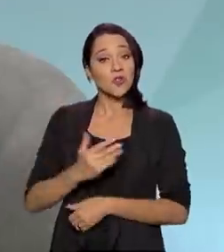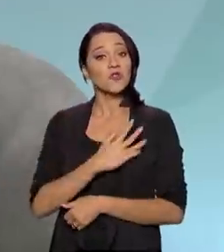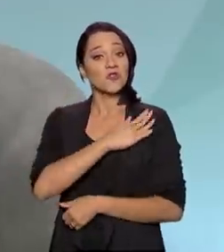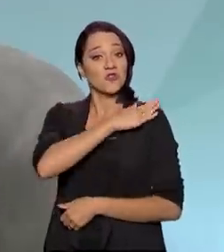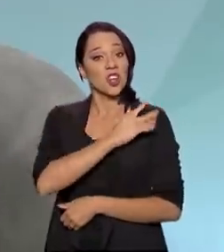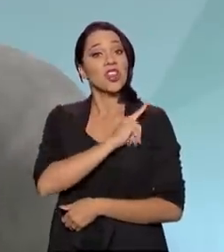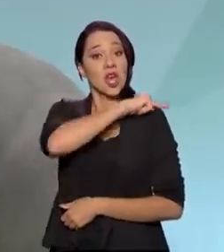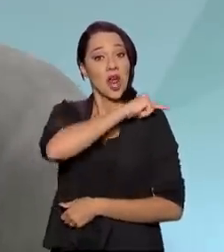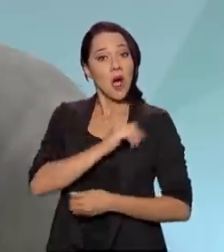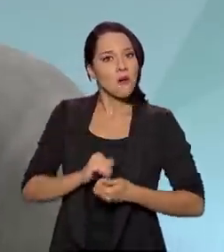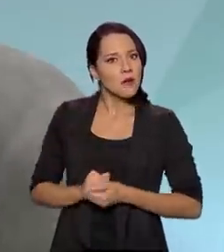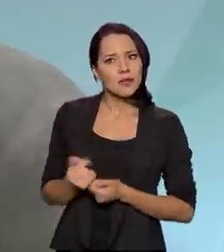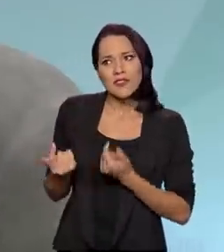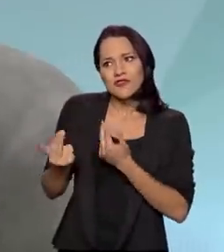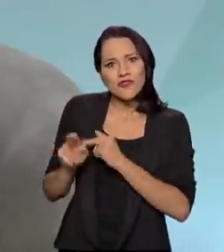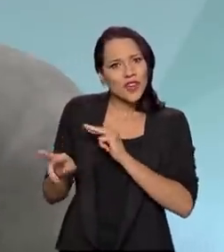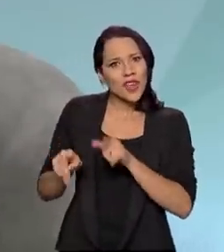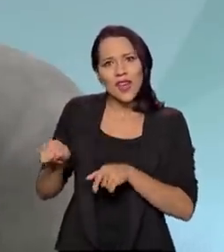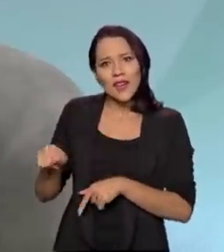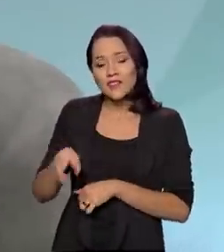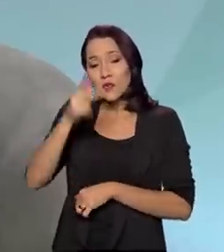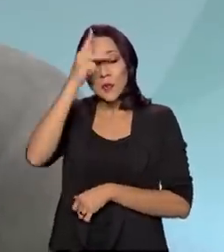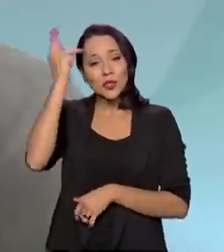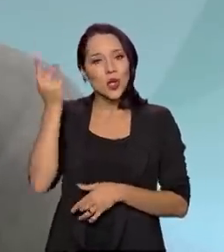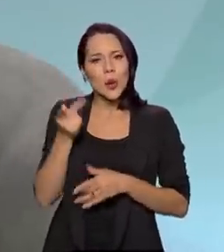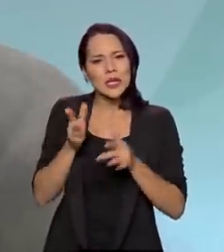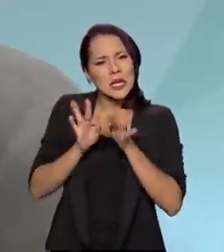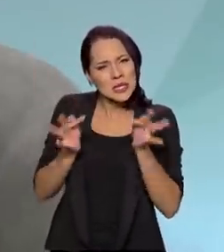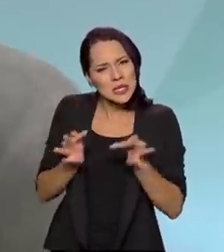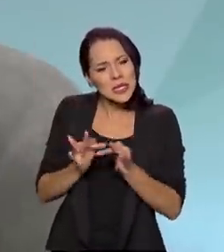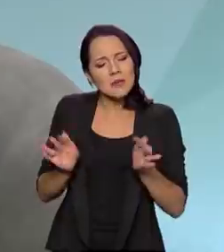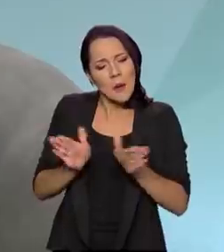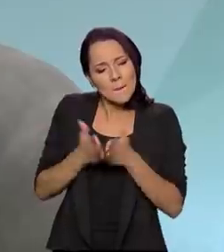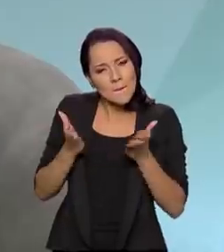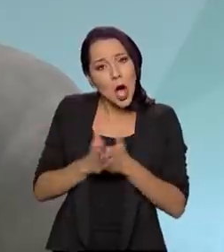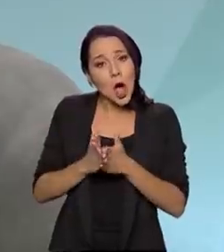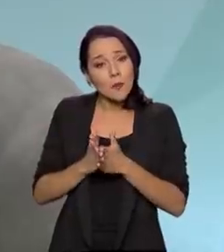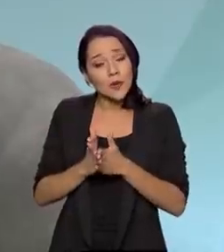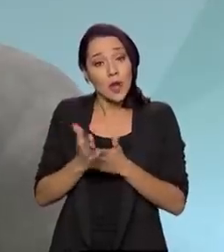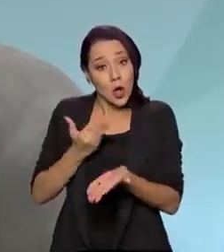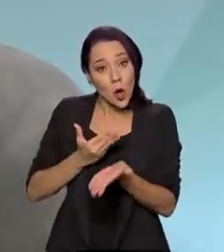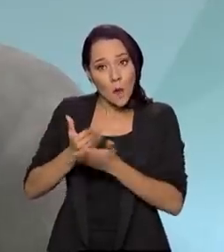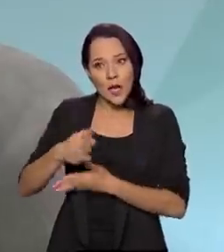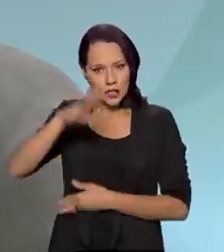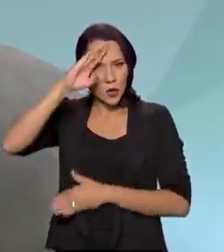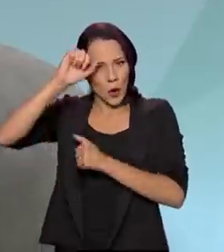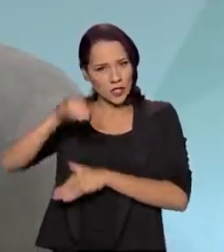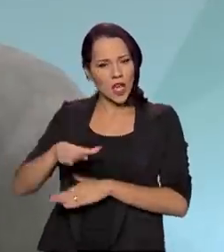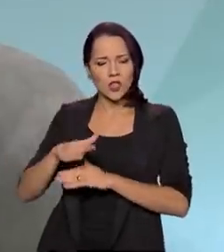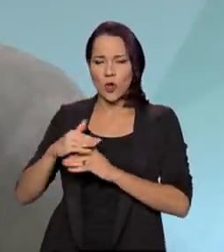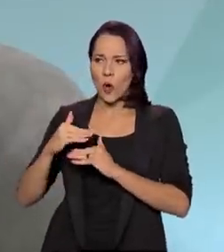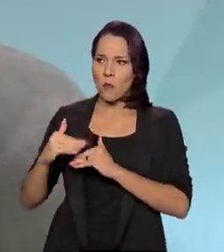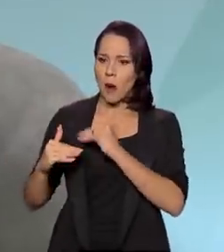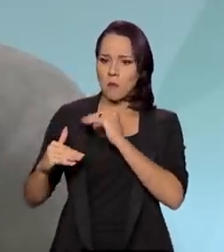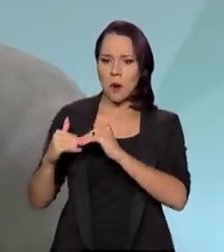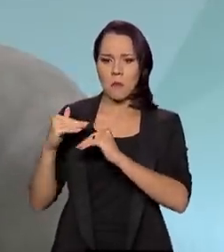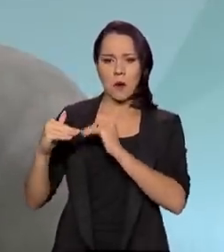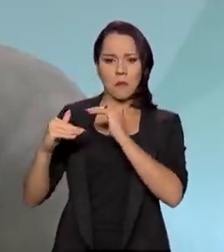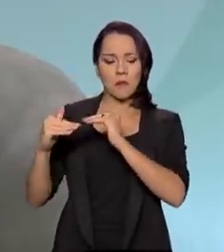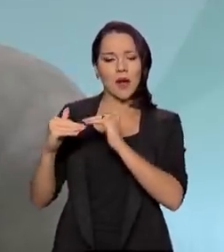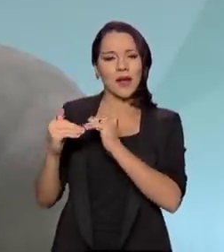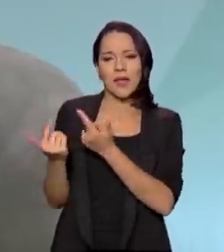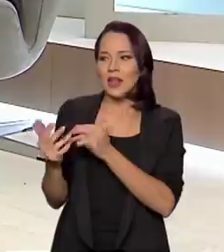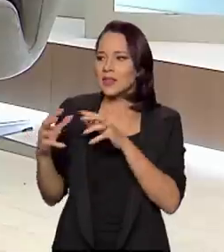E há vários casos desses, vários casos de gente humilde que vem para o Exército e é... Esse tratamento